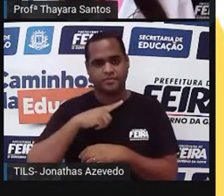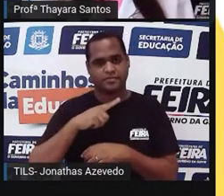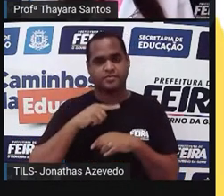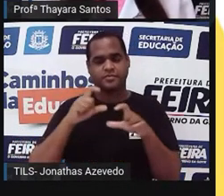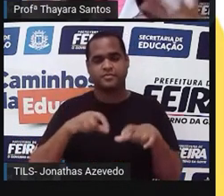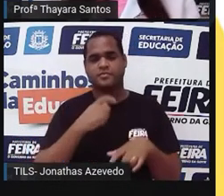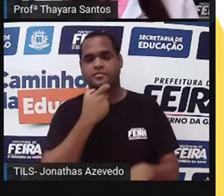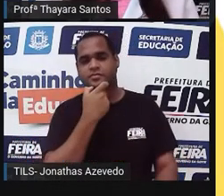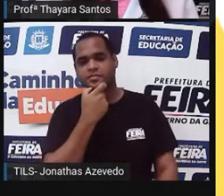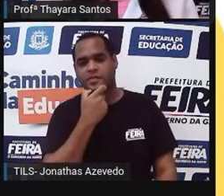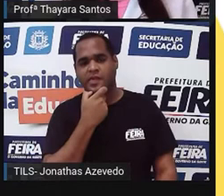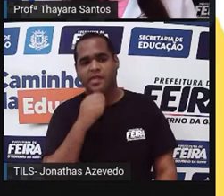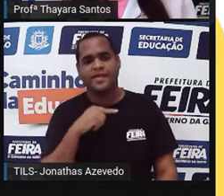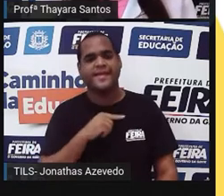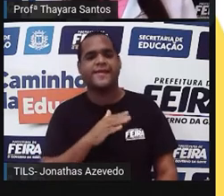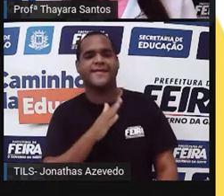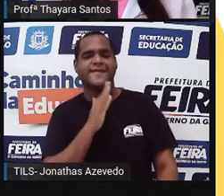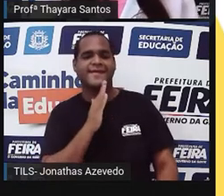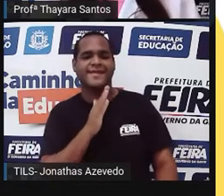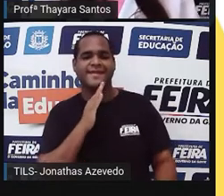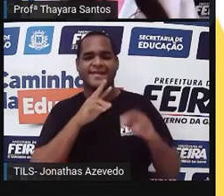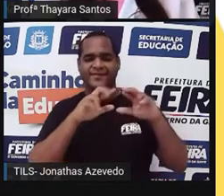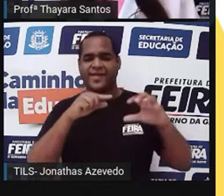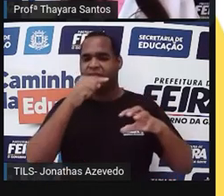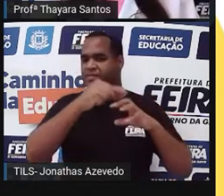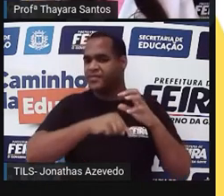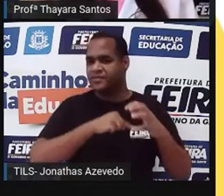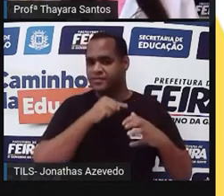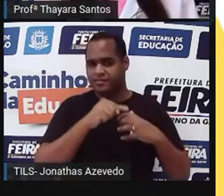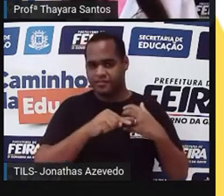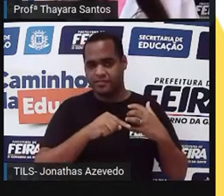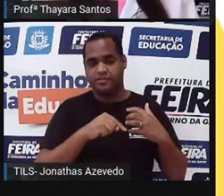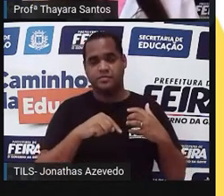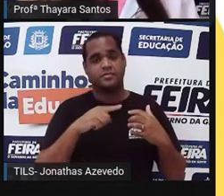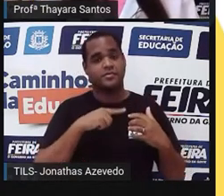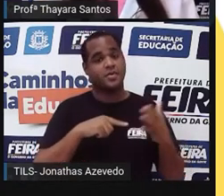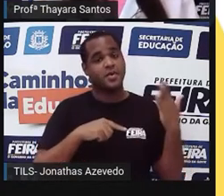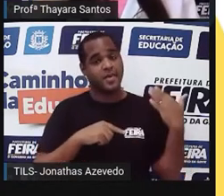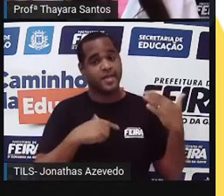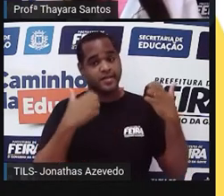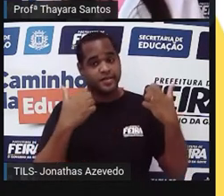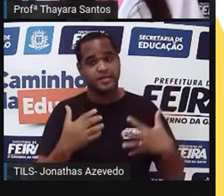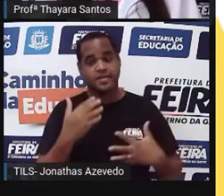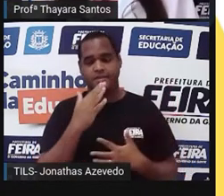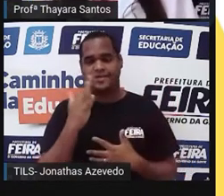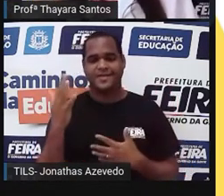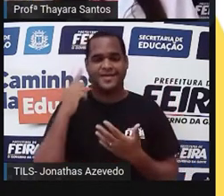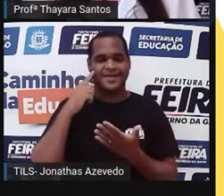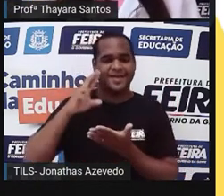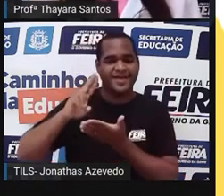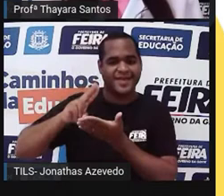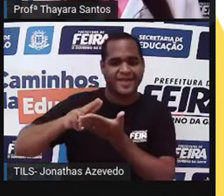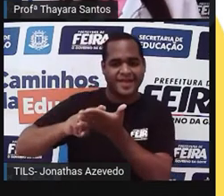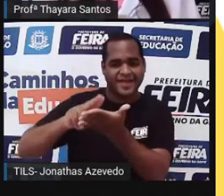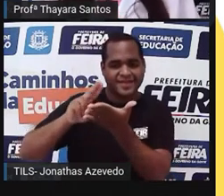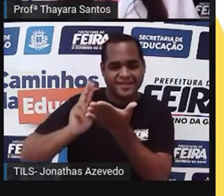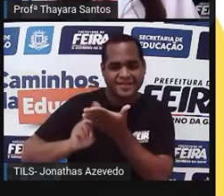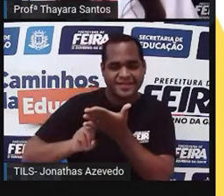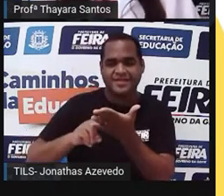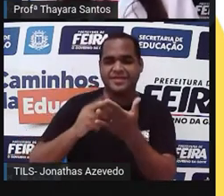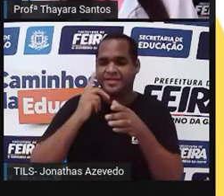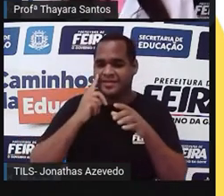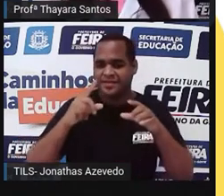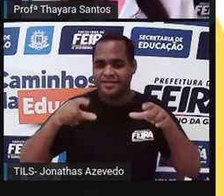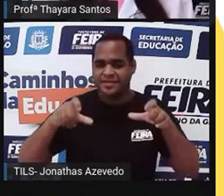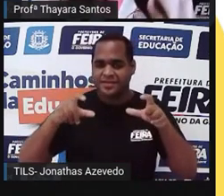com o intuito de fazer Darwin conhecer o mundo. Ele saiu lá porque foi na época que estavam fazendo as cartas náuticas, né, para que o pessoal